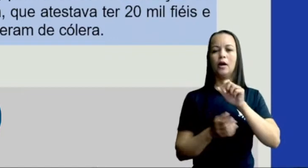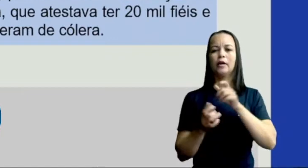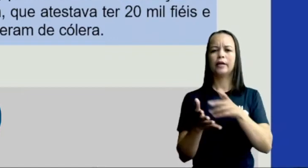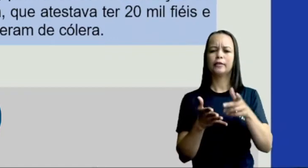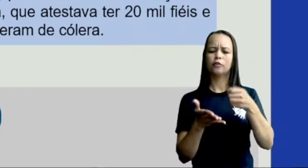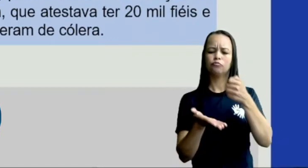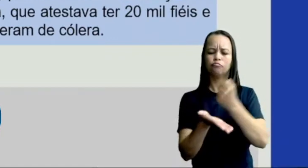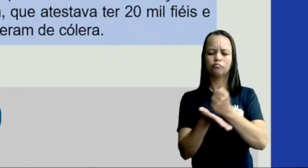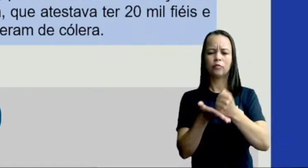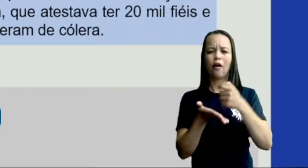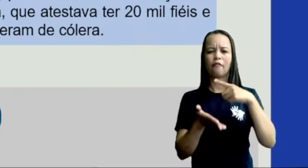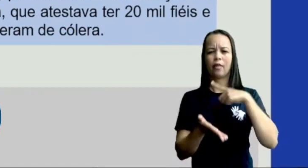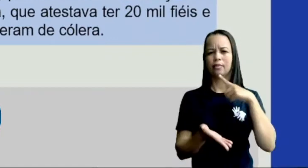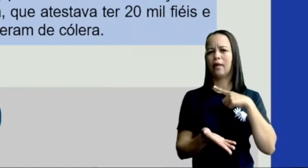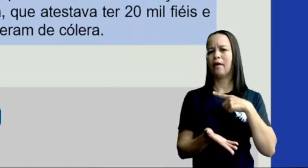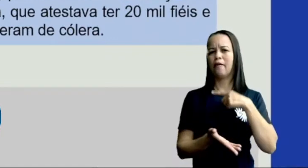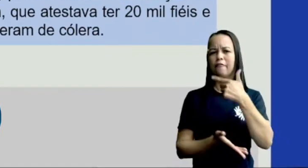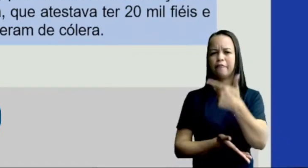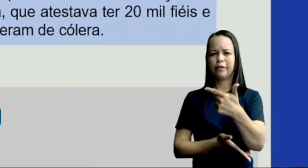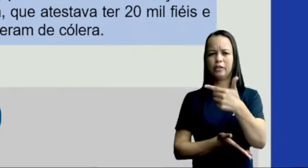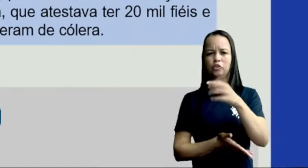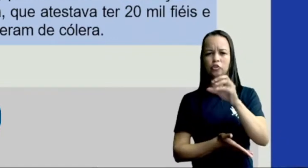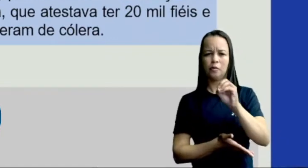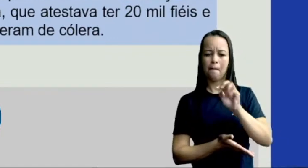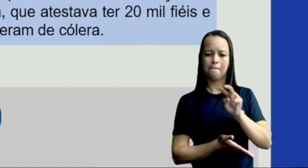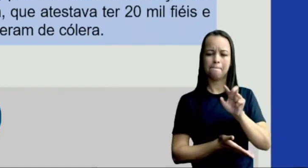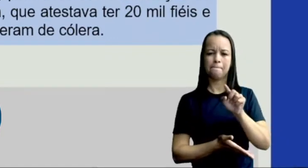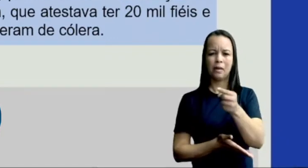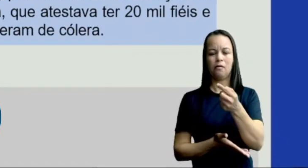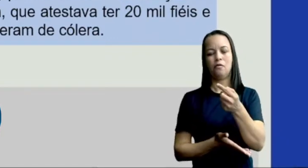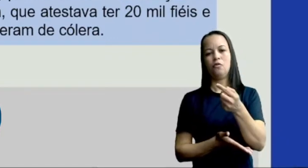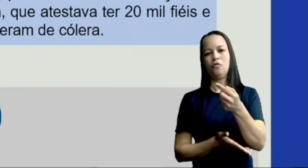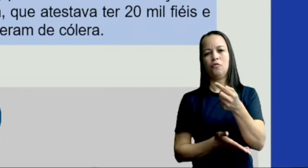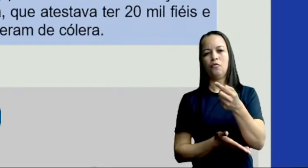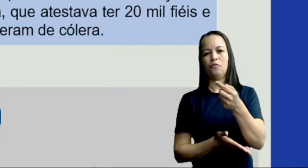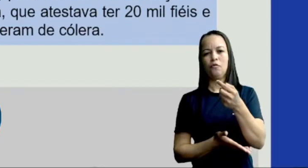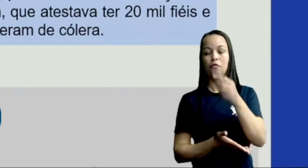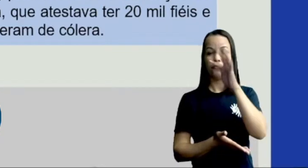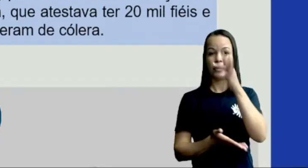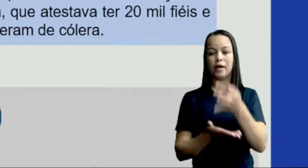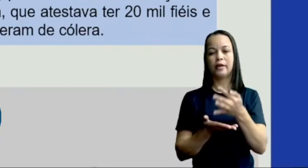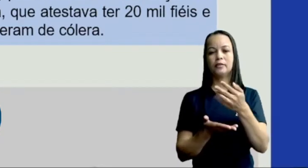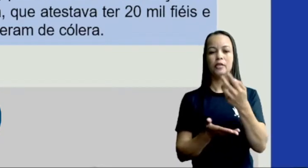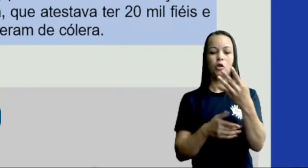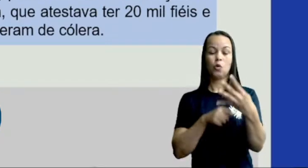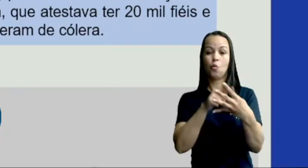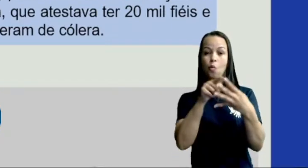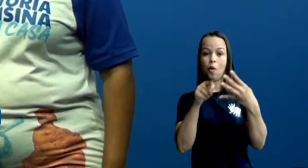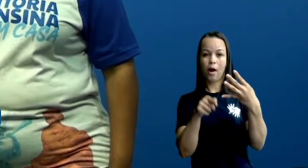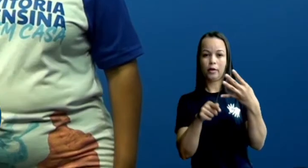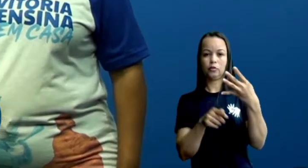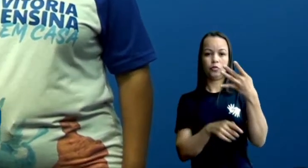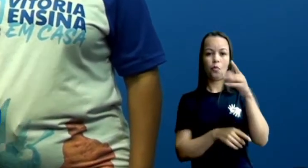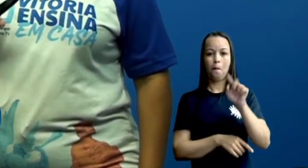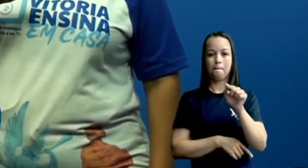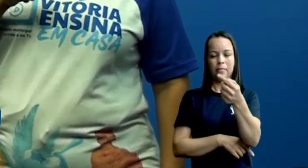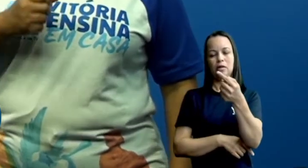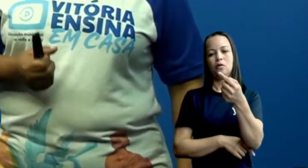ter 20 mil fiéis e 4 mil morreram de cólera.